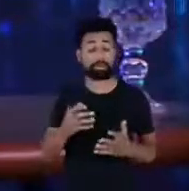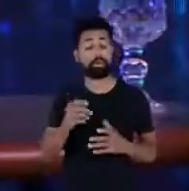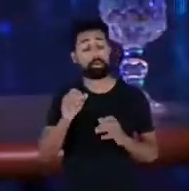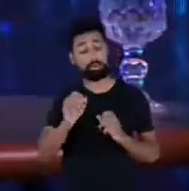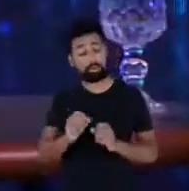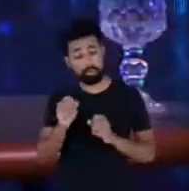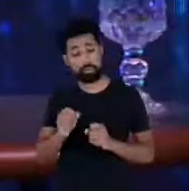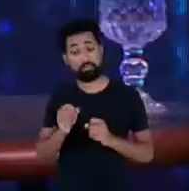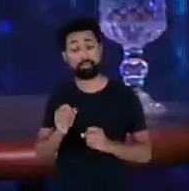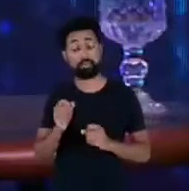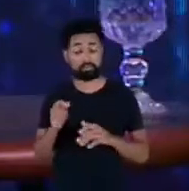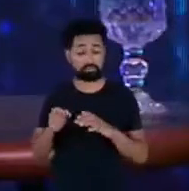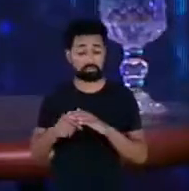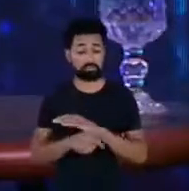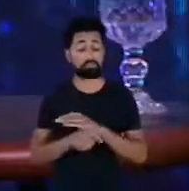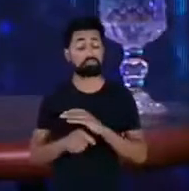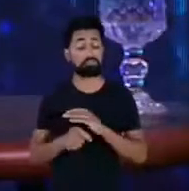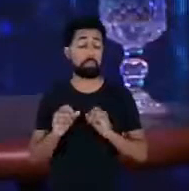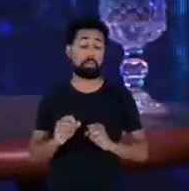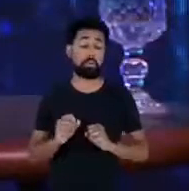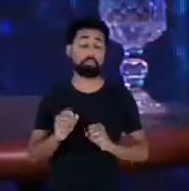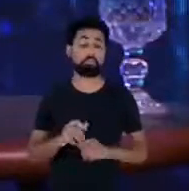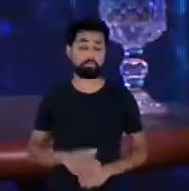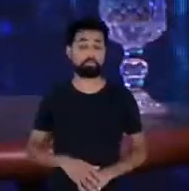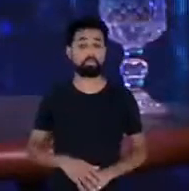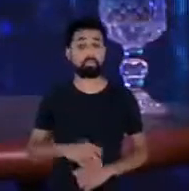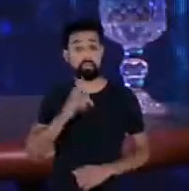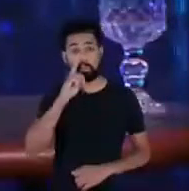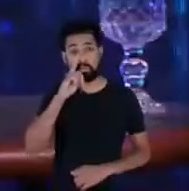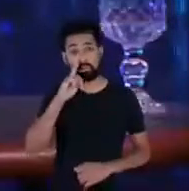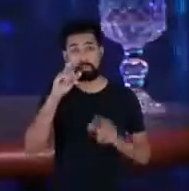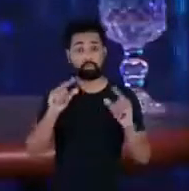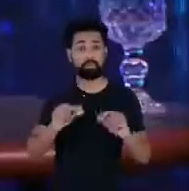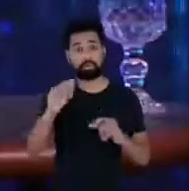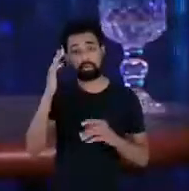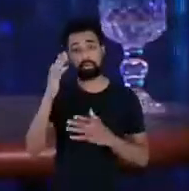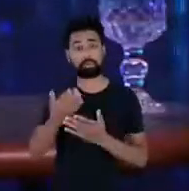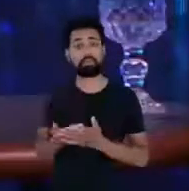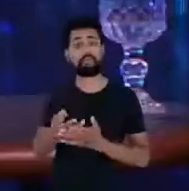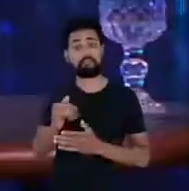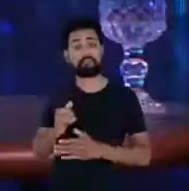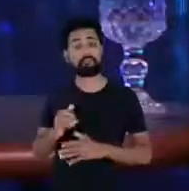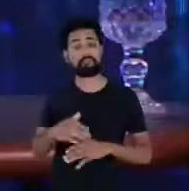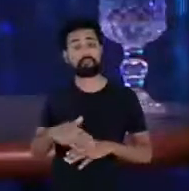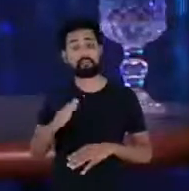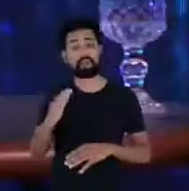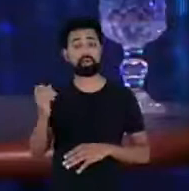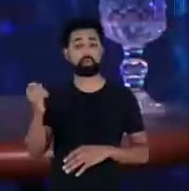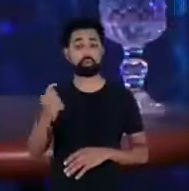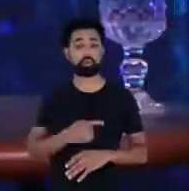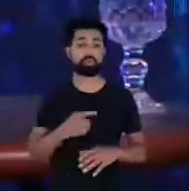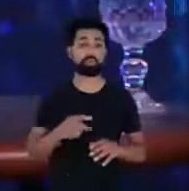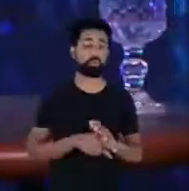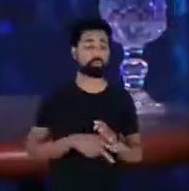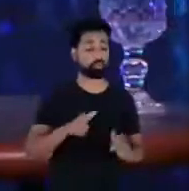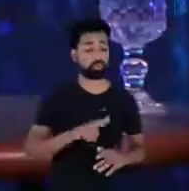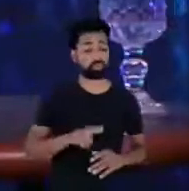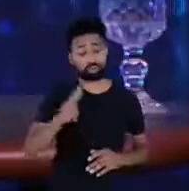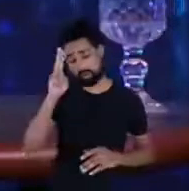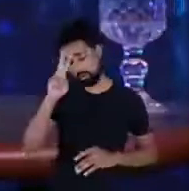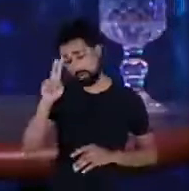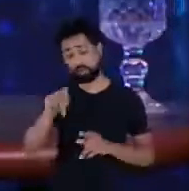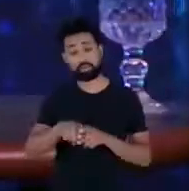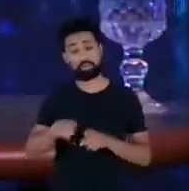investir além e com baixo risco então assim eu acho que o ganho do FG Energia ele vai muito além do recurso lembrando também que essa